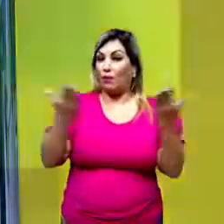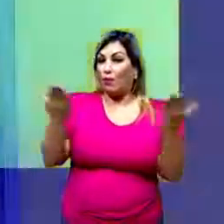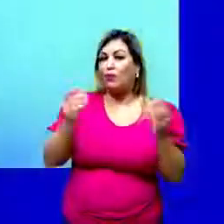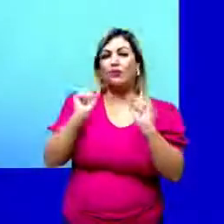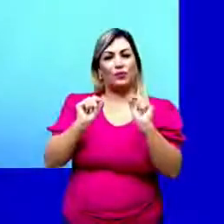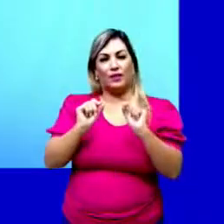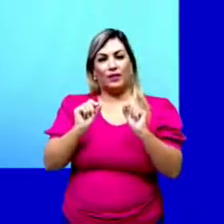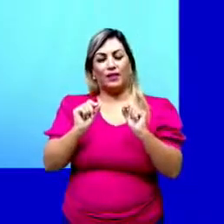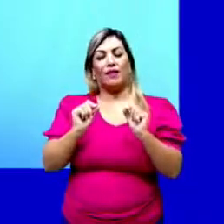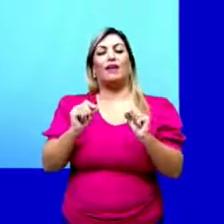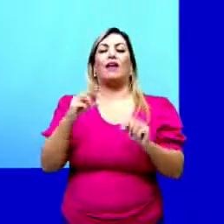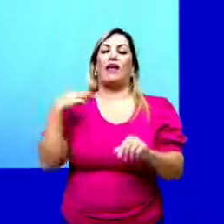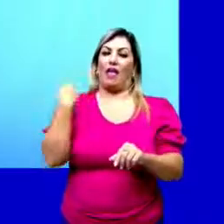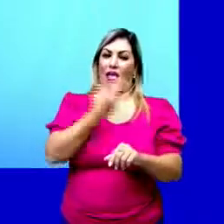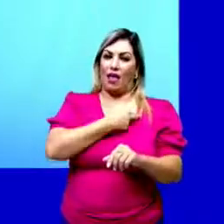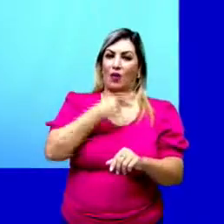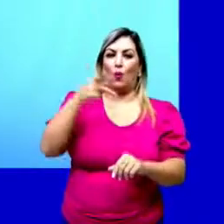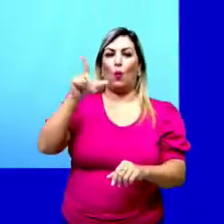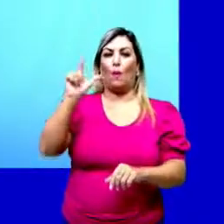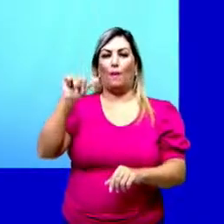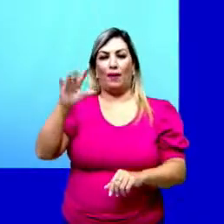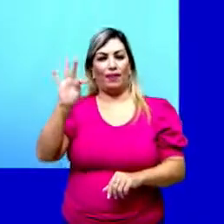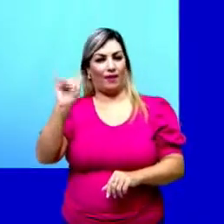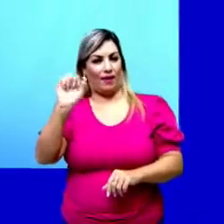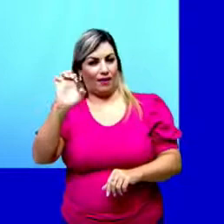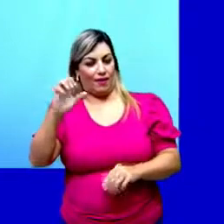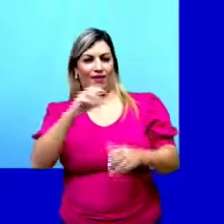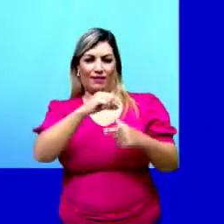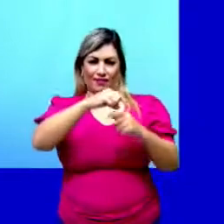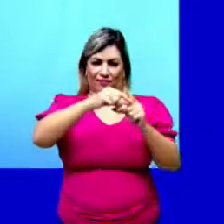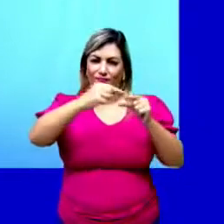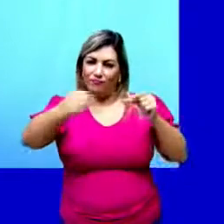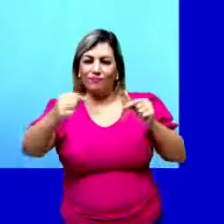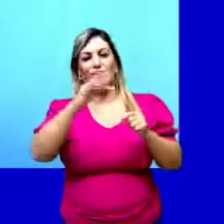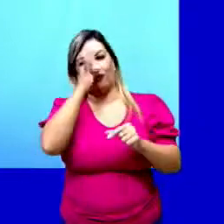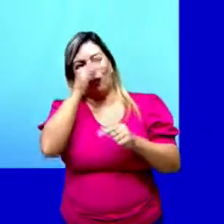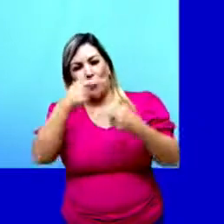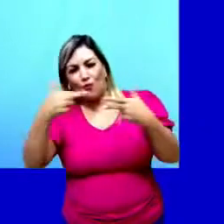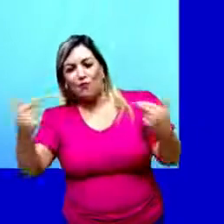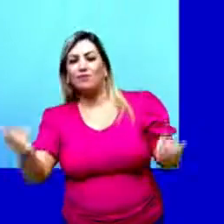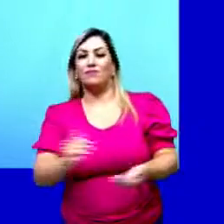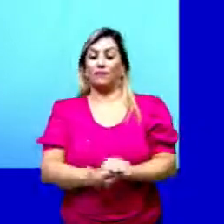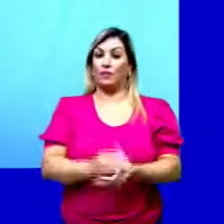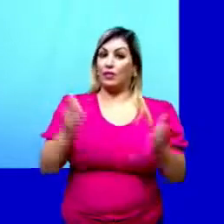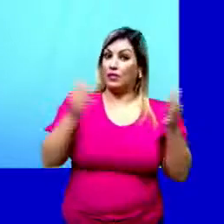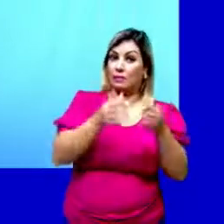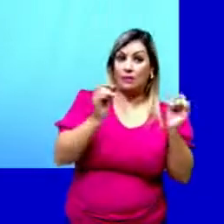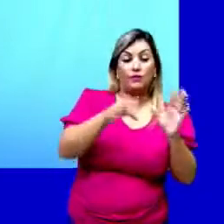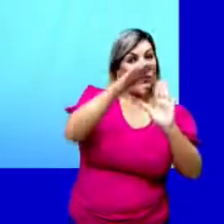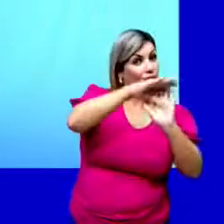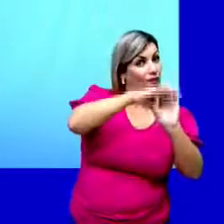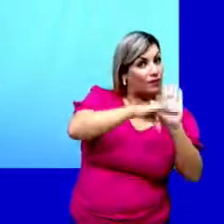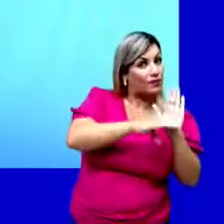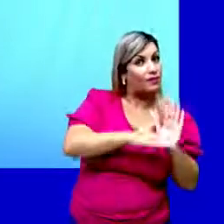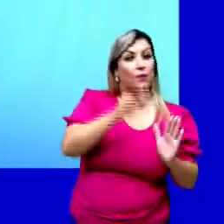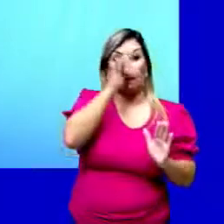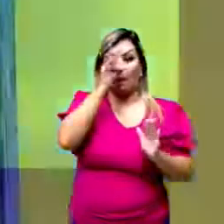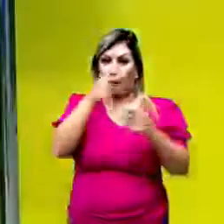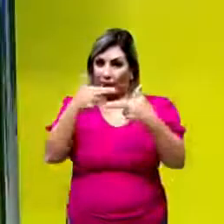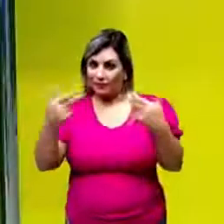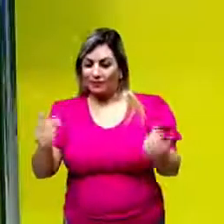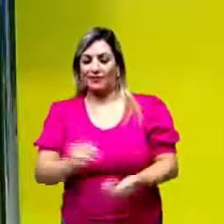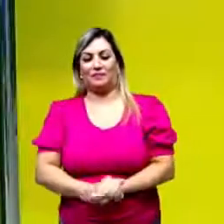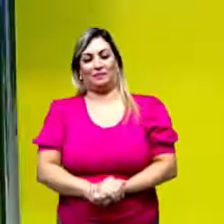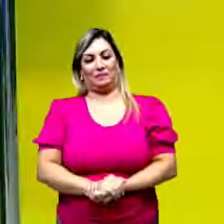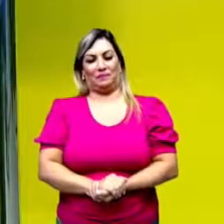hoje é Reino Plantei. Mas especificamente eu vou falar sobre a classificação das plantas.